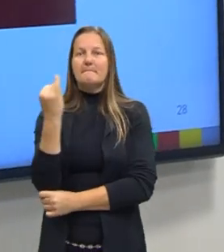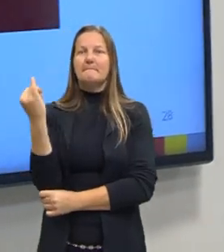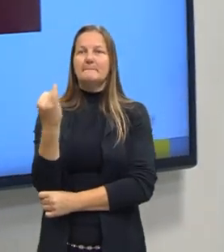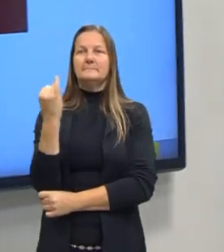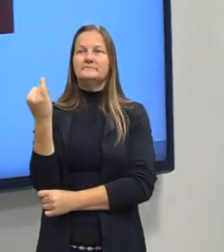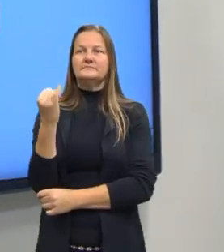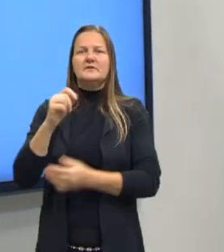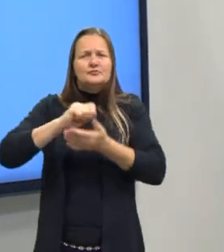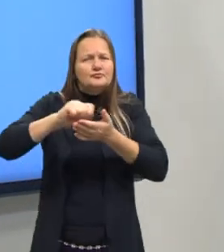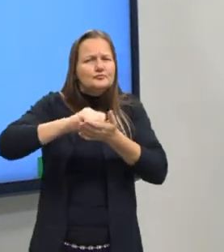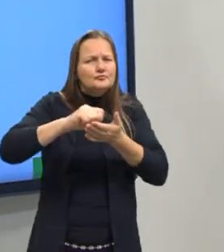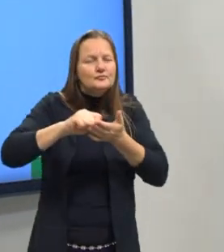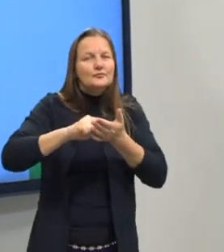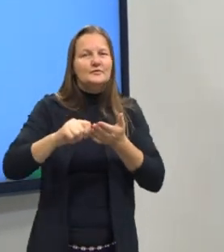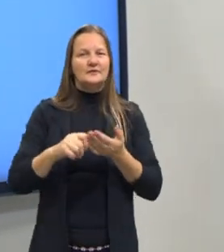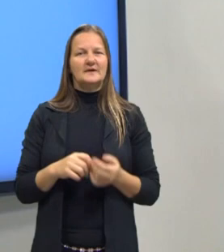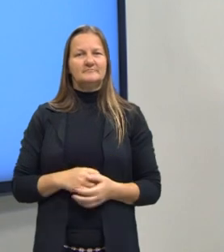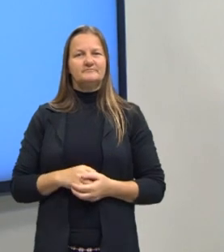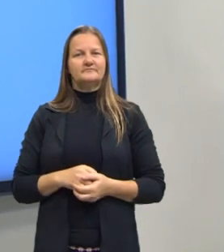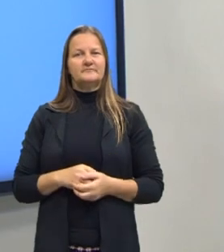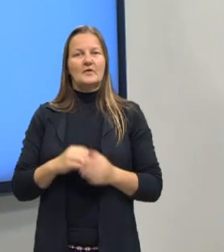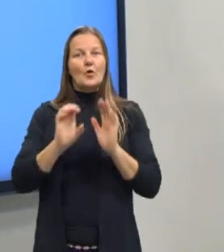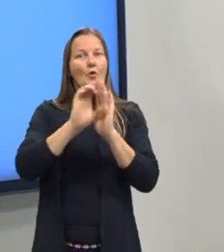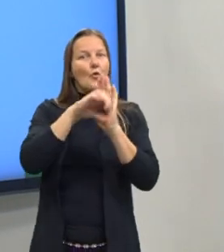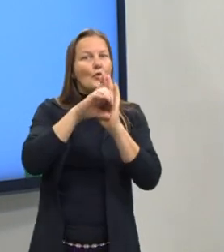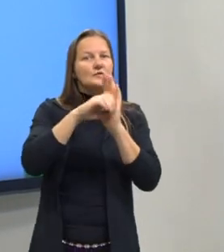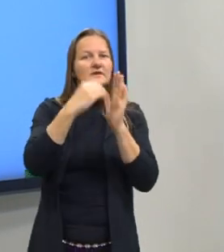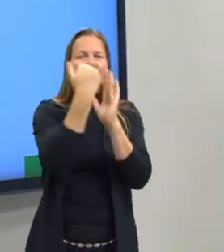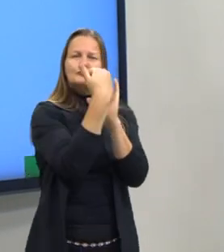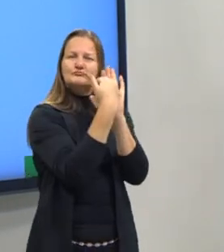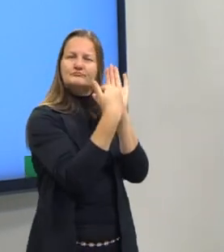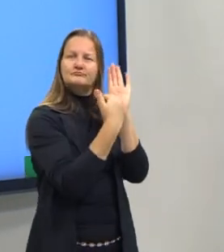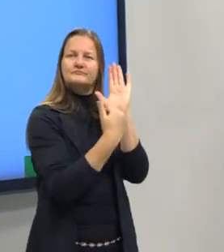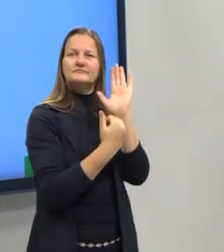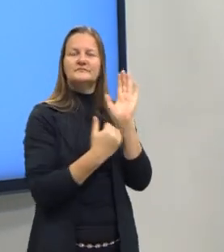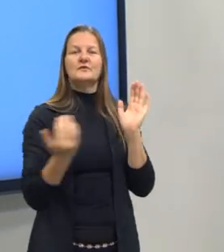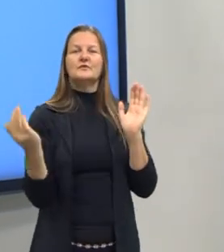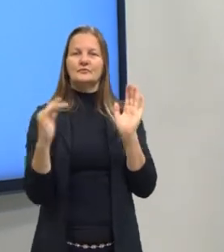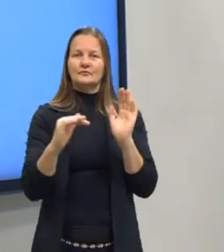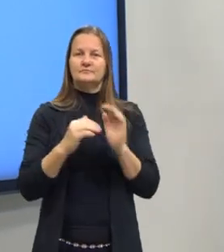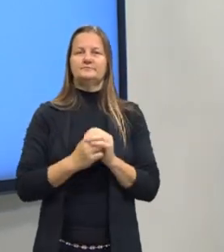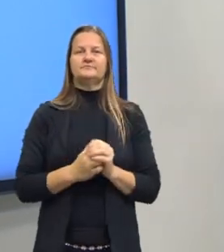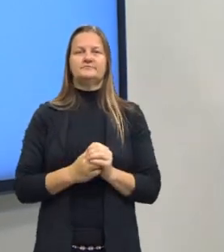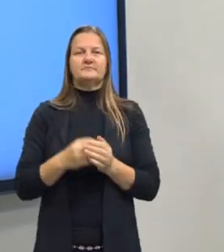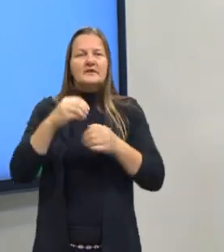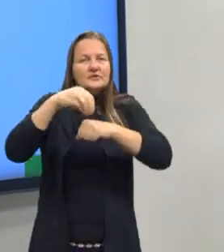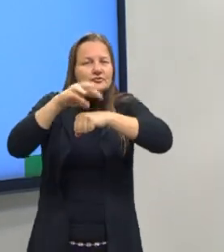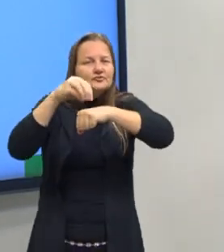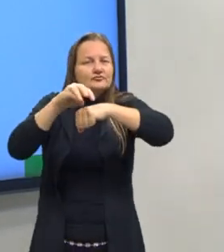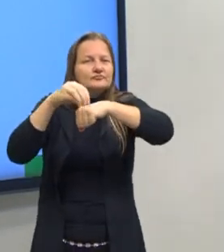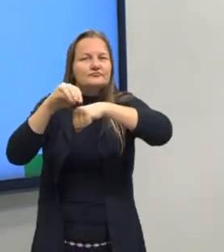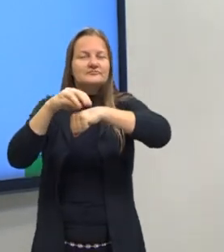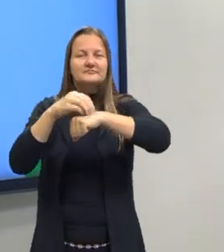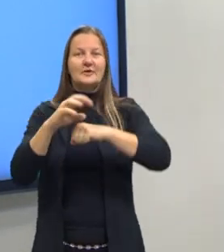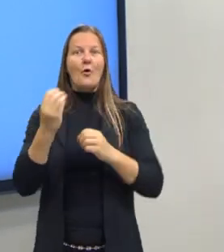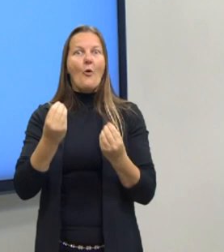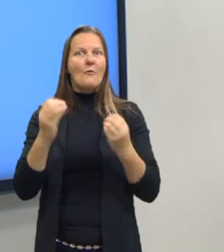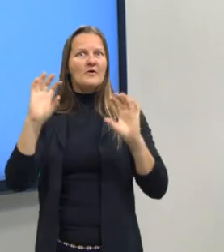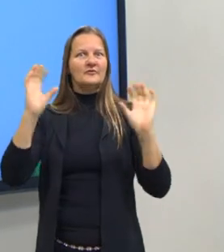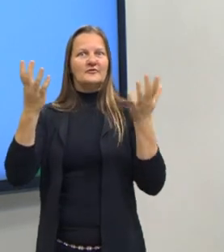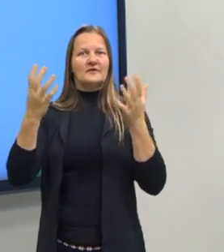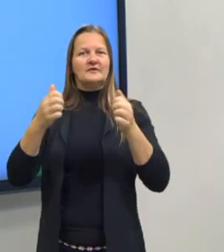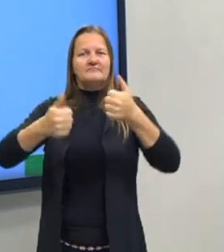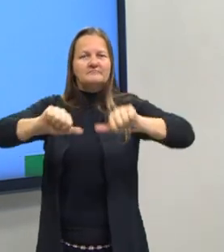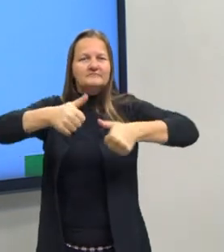anotar essas conceitas, essa listinha que eu trouxe para vocês, essas dicas para como resolver questões de